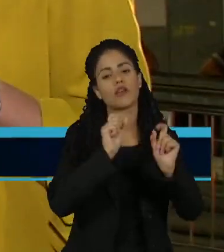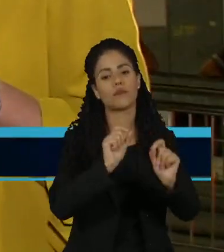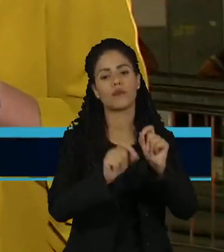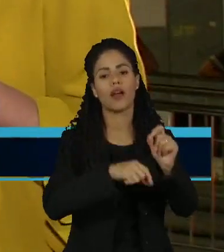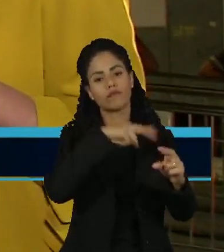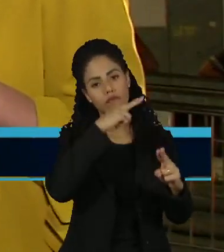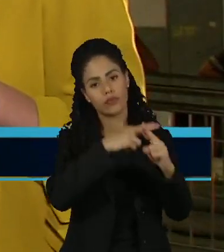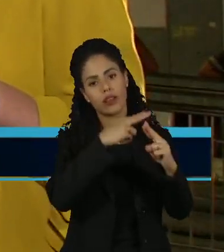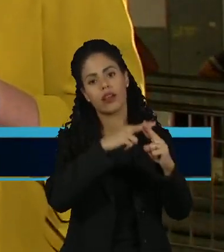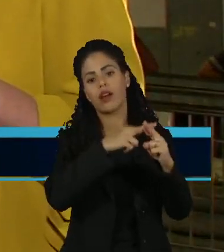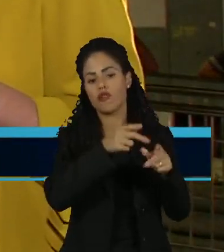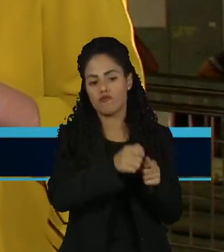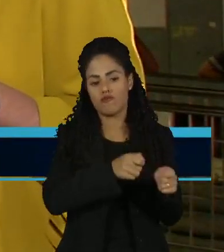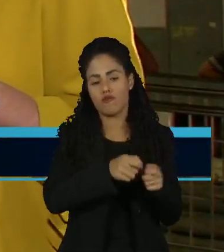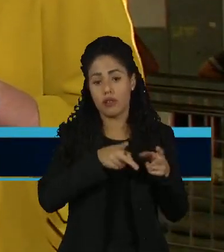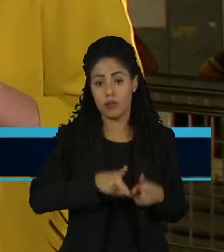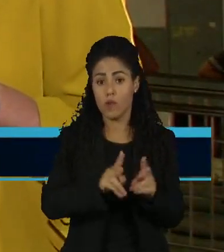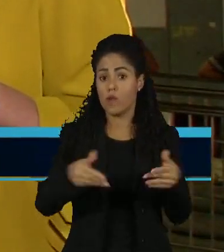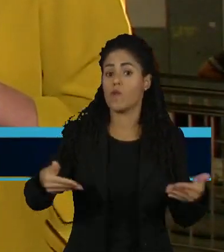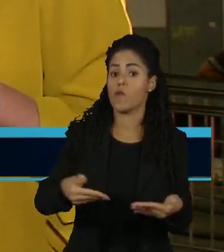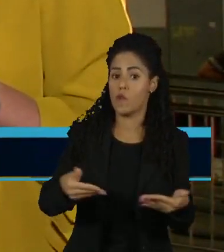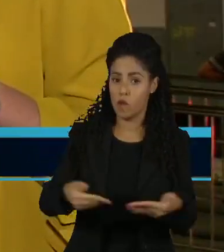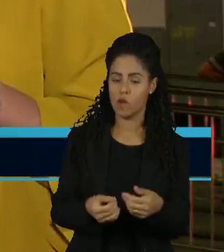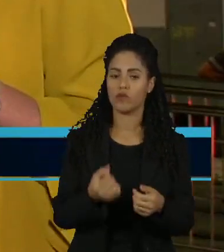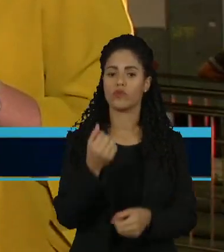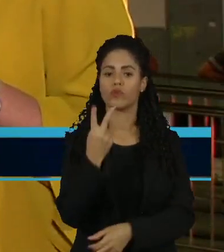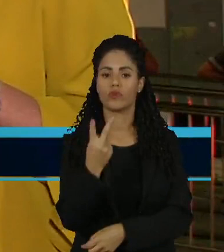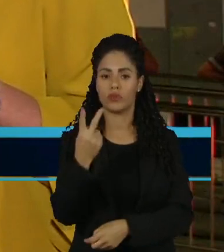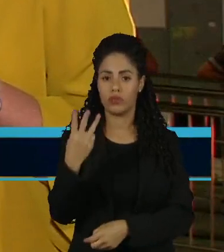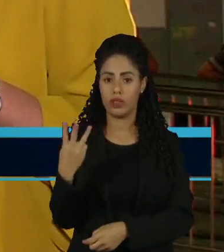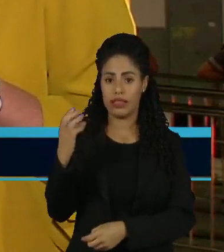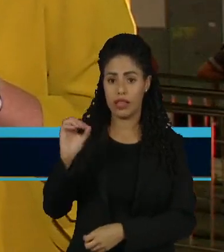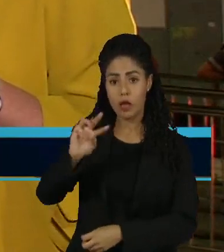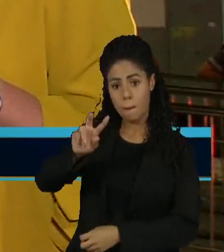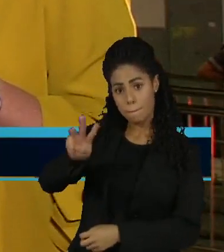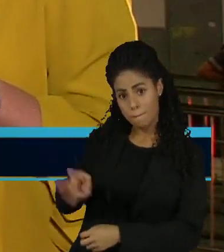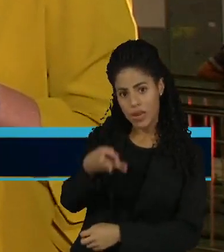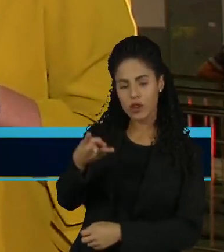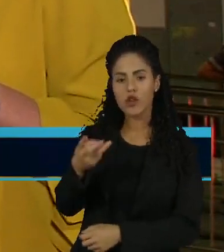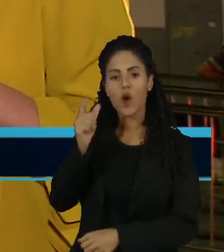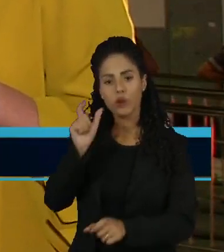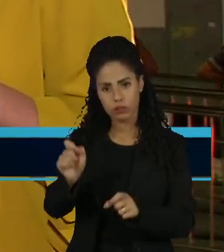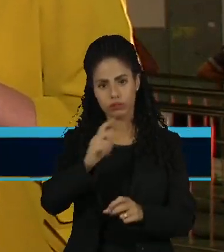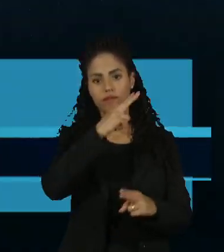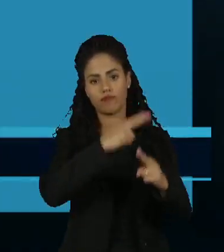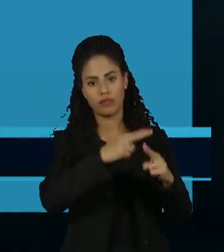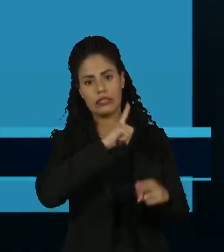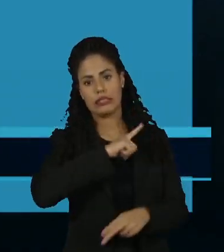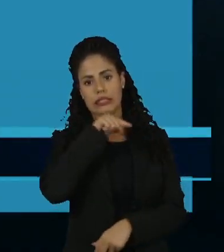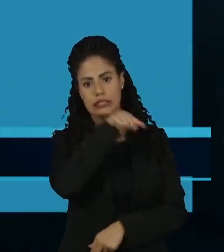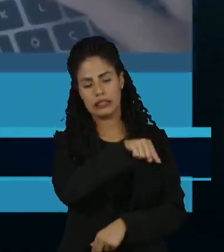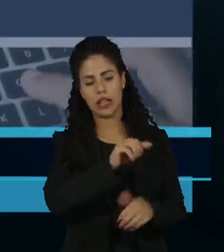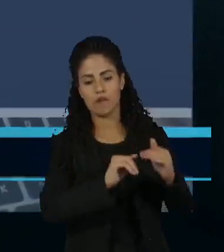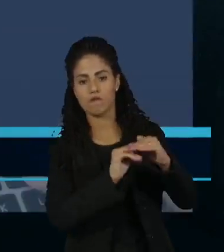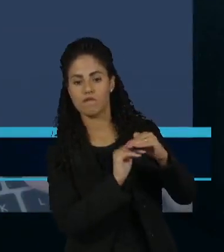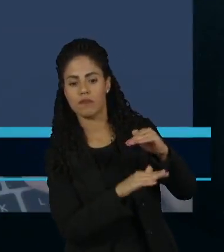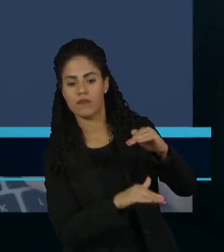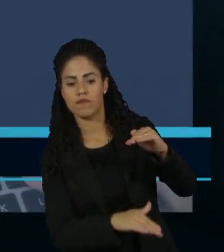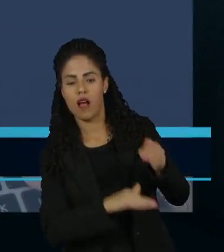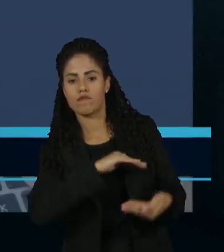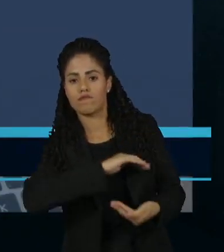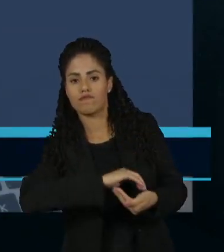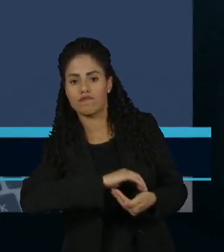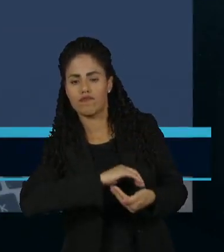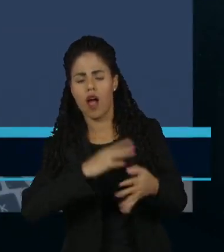Caixa Econômica Federal. Hoje, são 230 milhões de contas com salto. Nos cálculos da